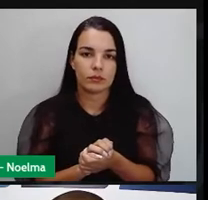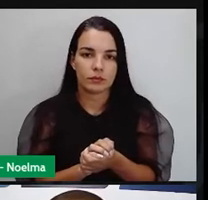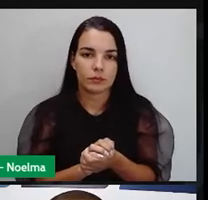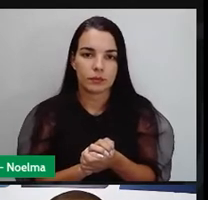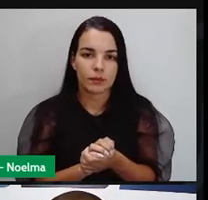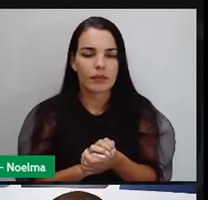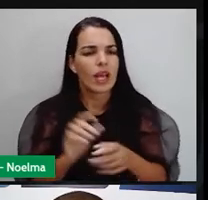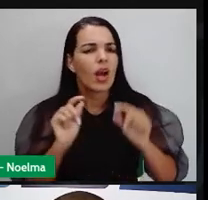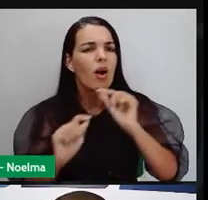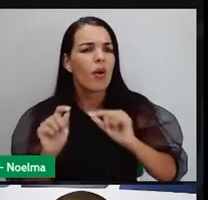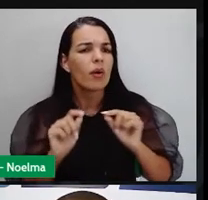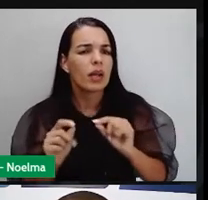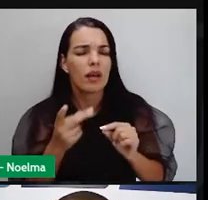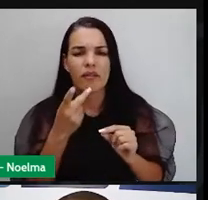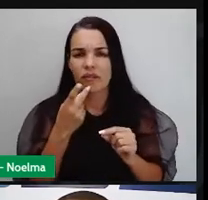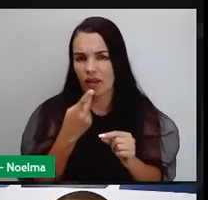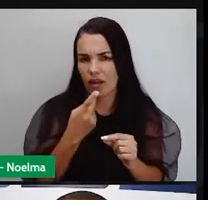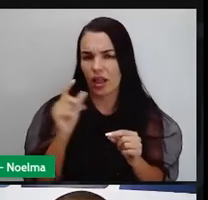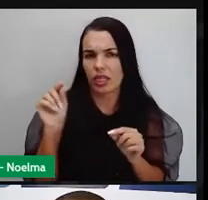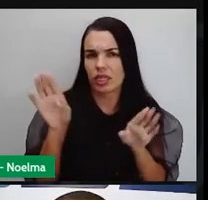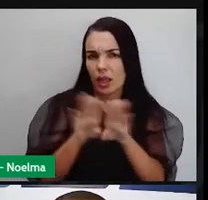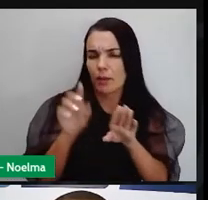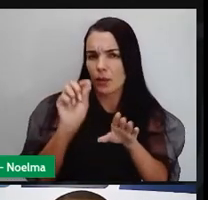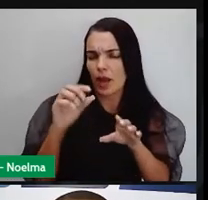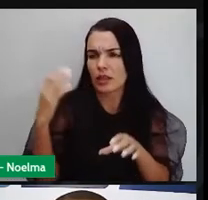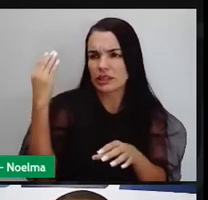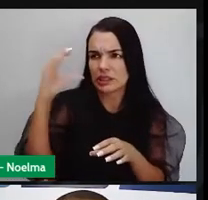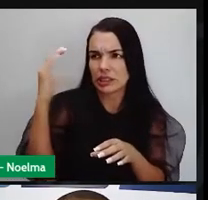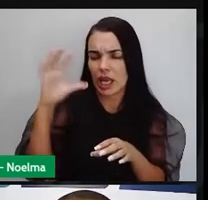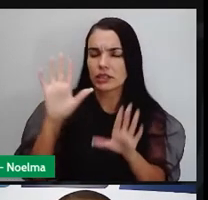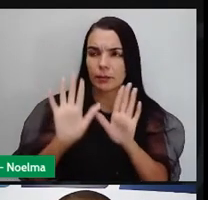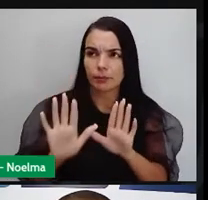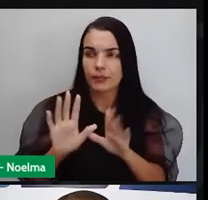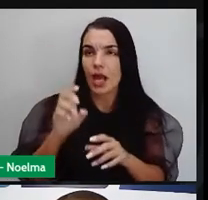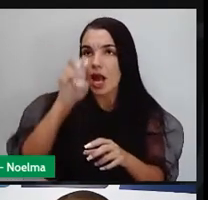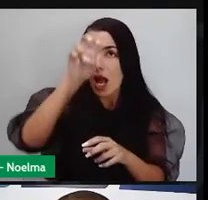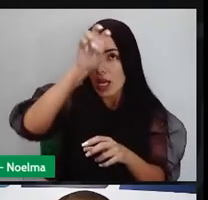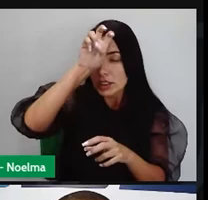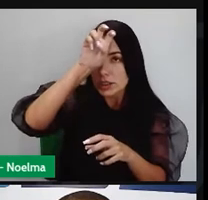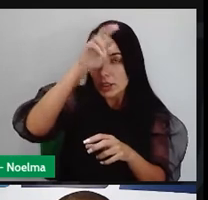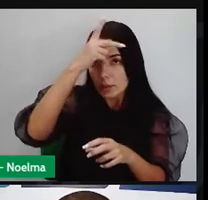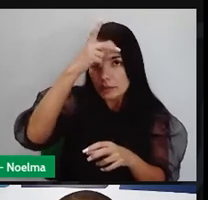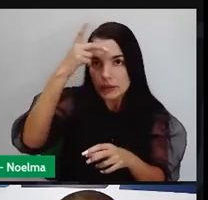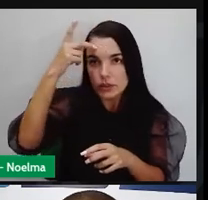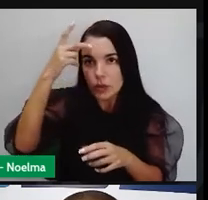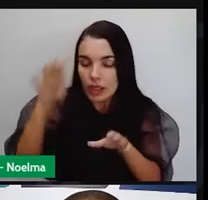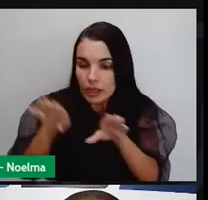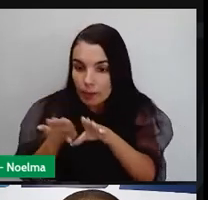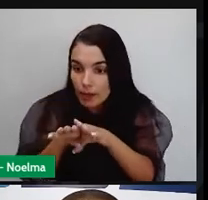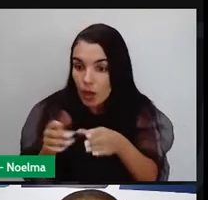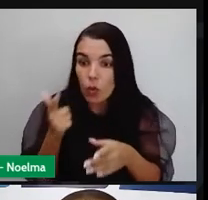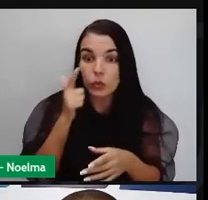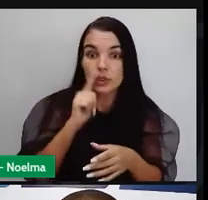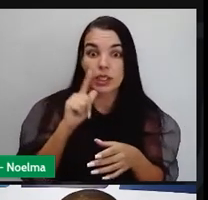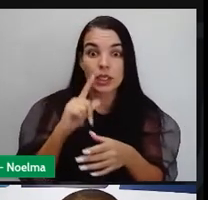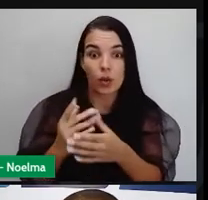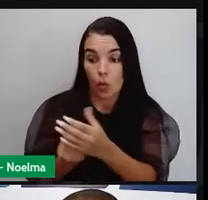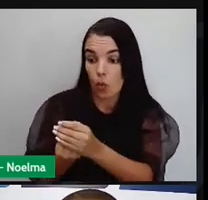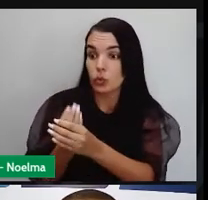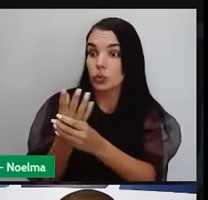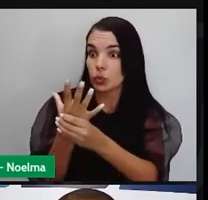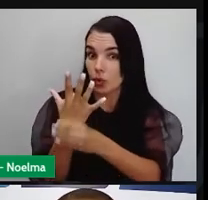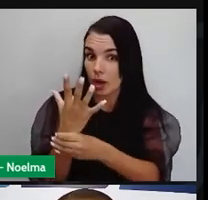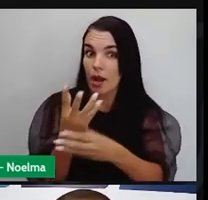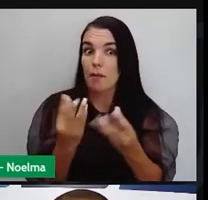No que diz respeito à ciência, os egípcios também conseguiram construir grandes coisas. Eu acho que a